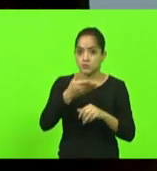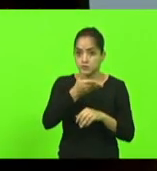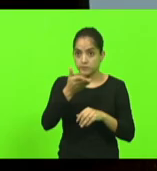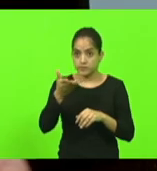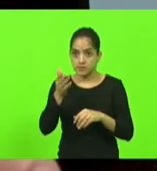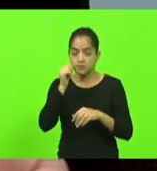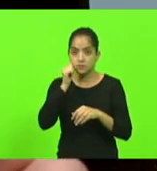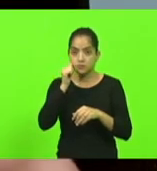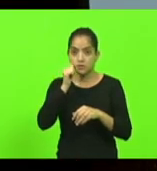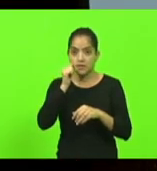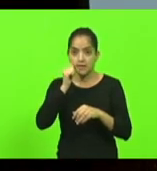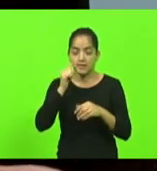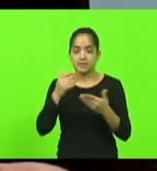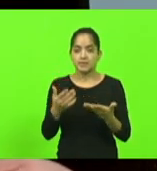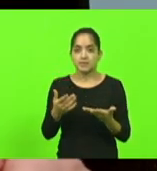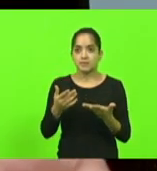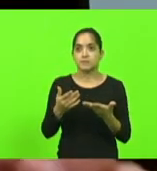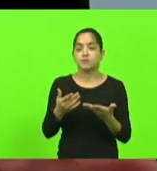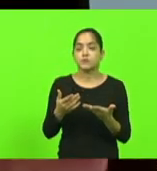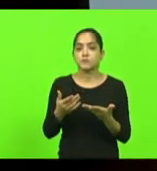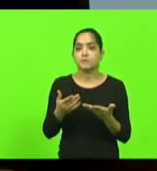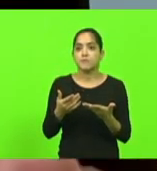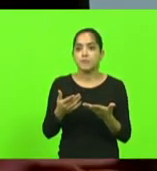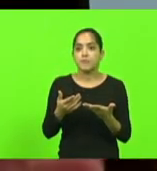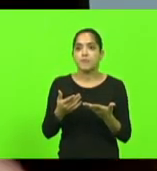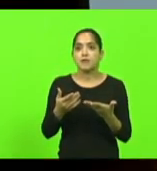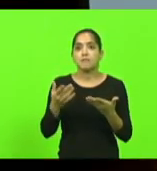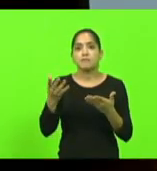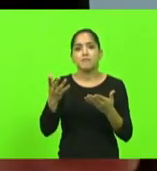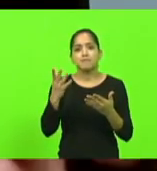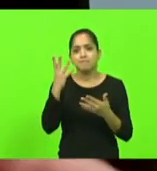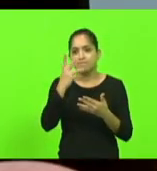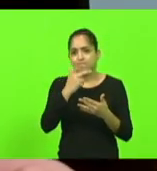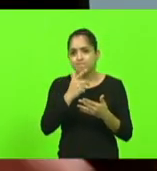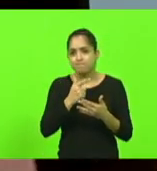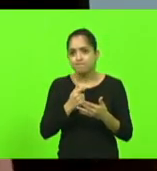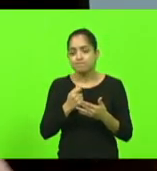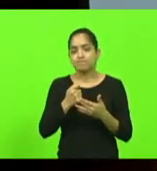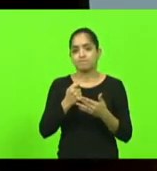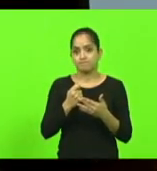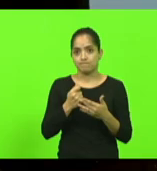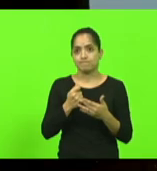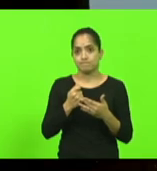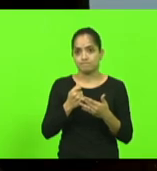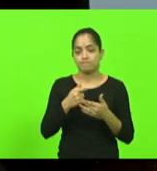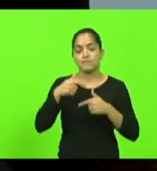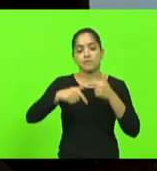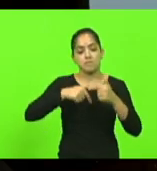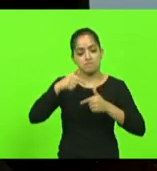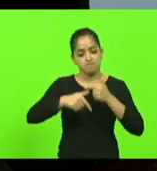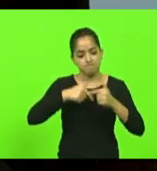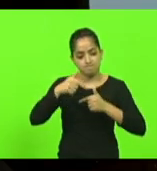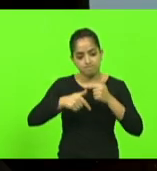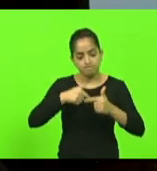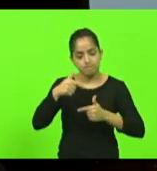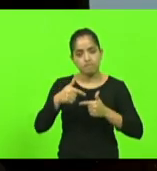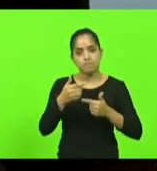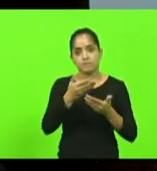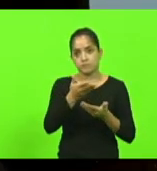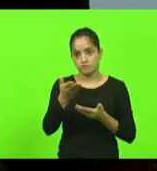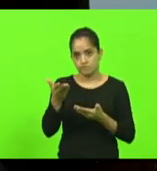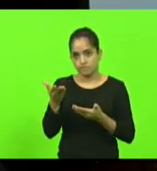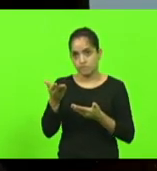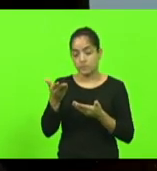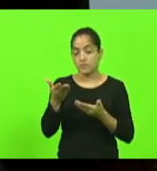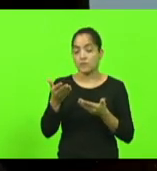por este belíssimo e fundamental necessário trabalho em que vocês fazem e